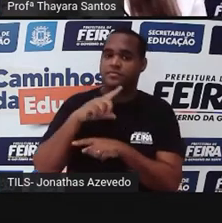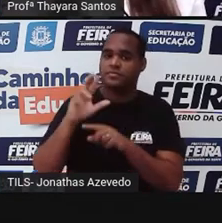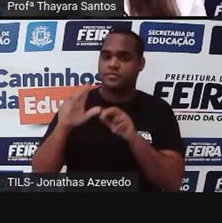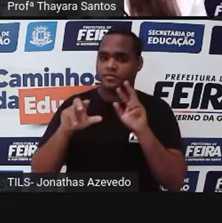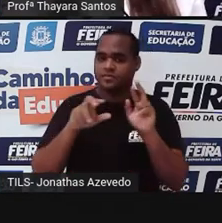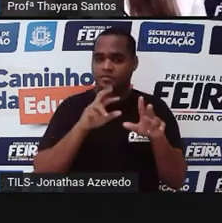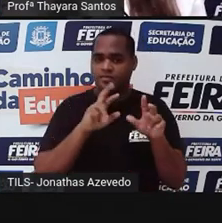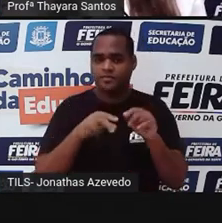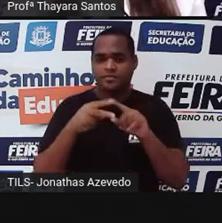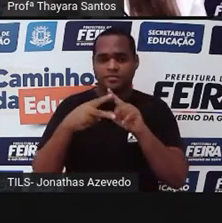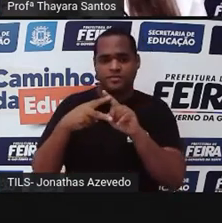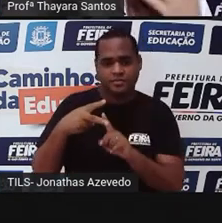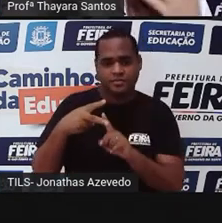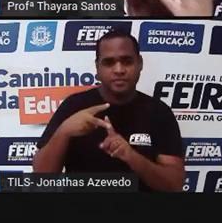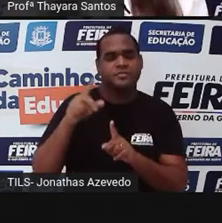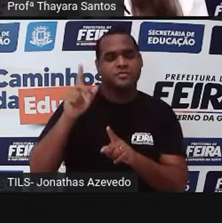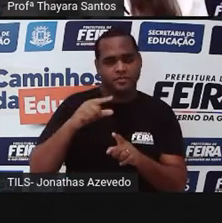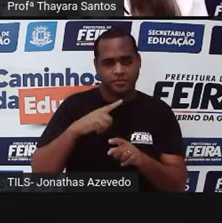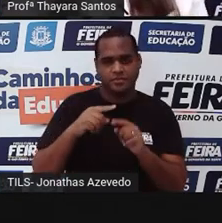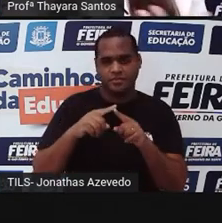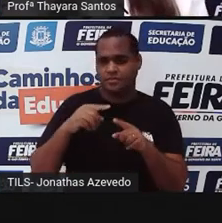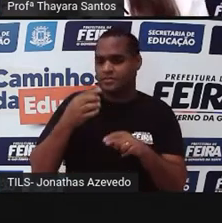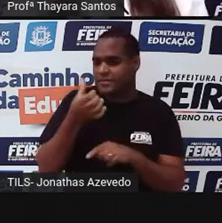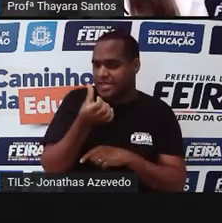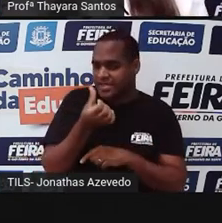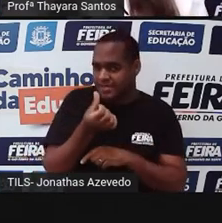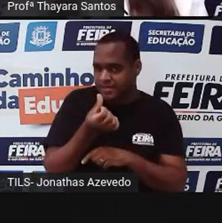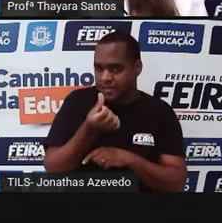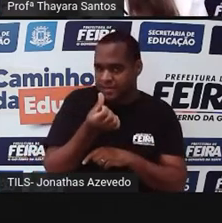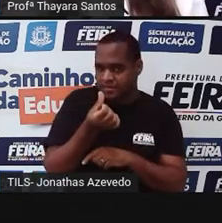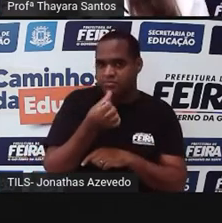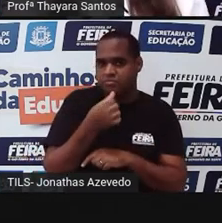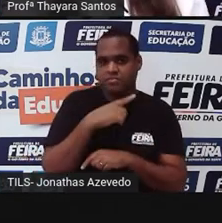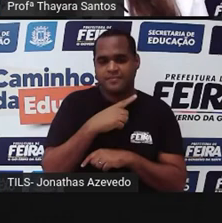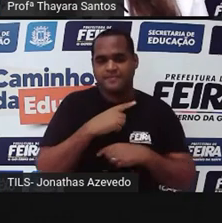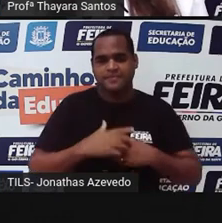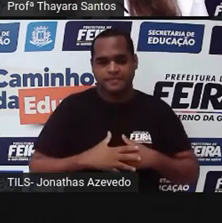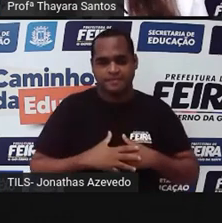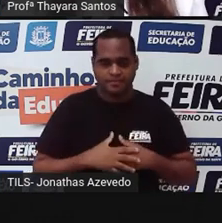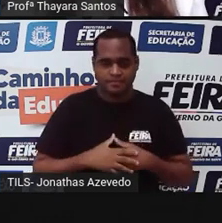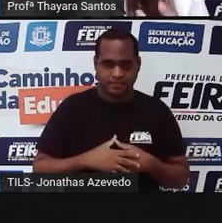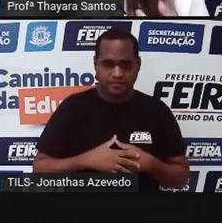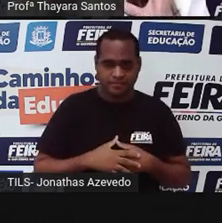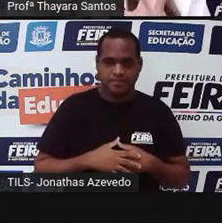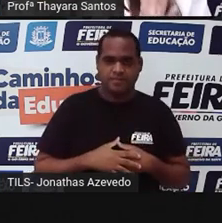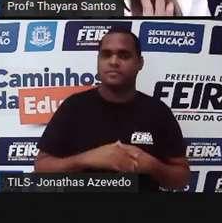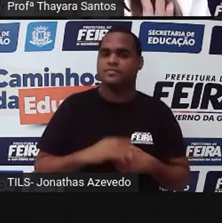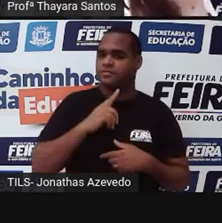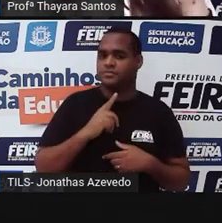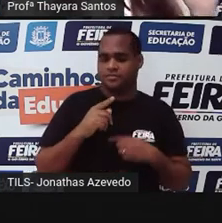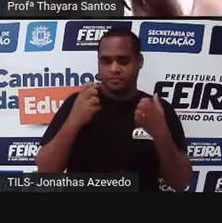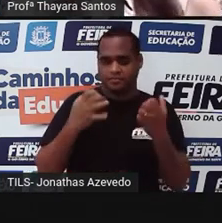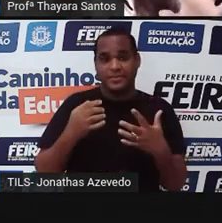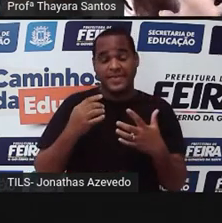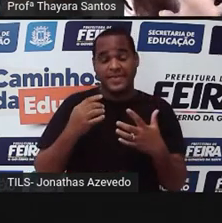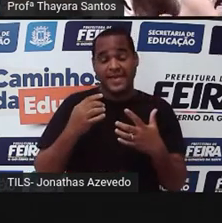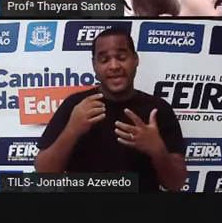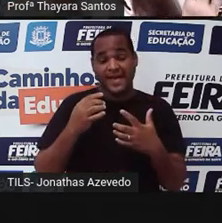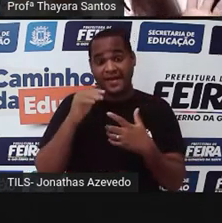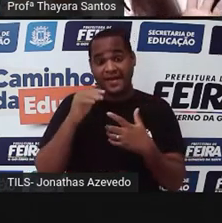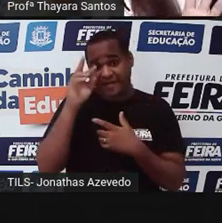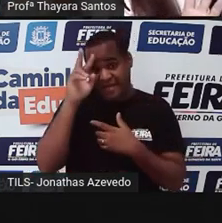aí, tem essa característica, eles têm seis pernas, seis patas. E o corpo deles, ele está dividido em cabeça,